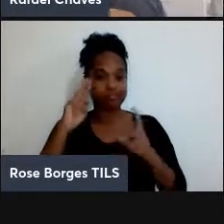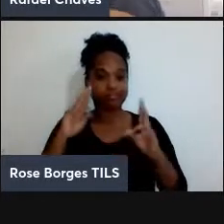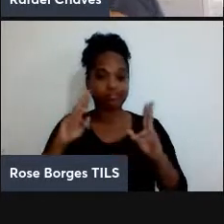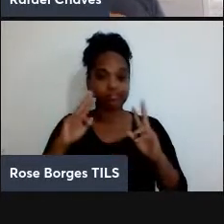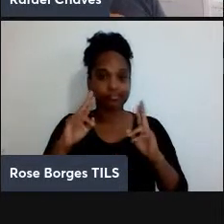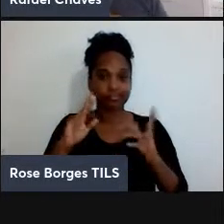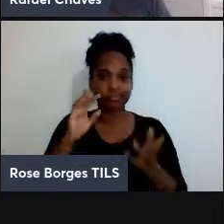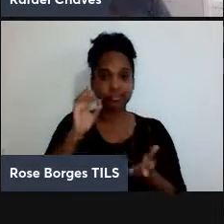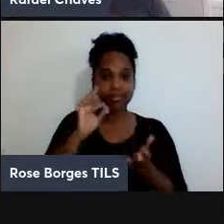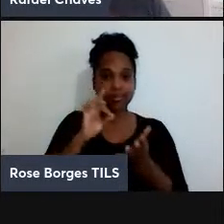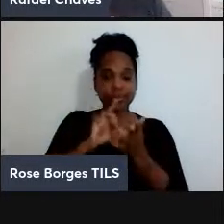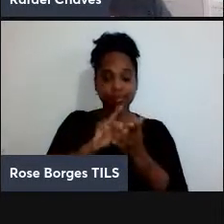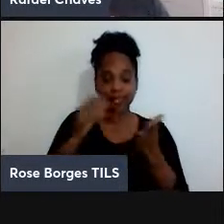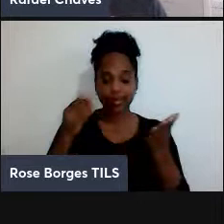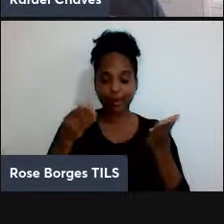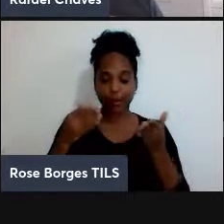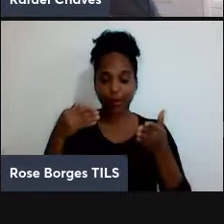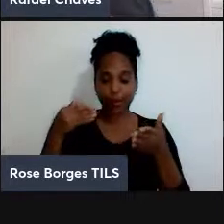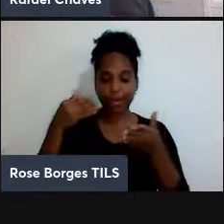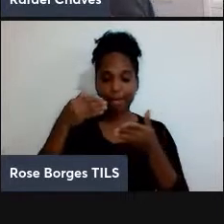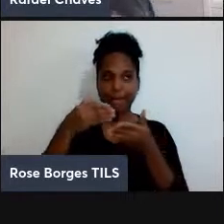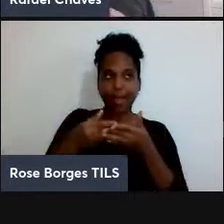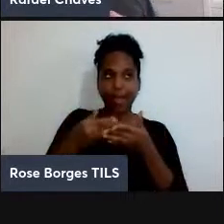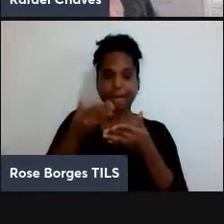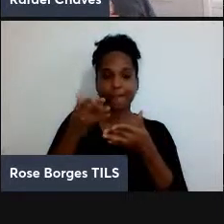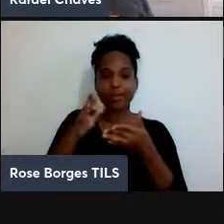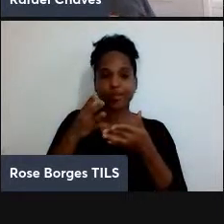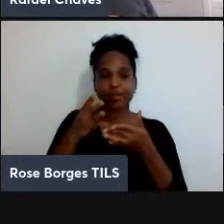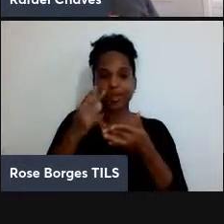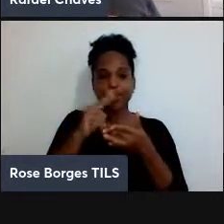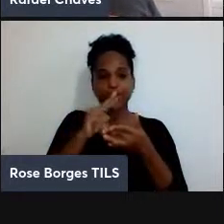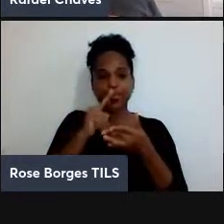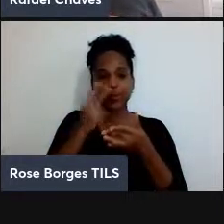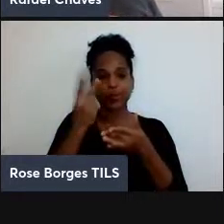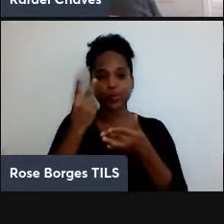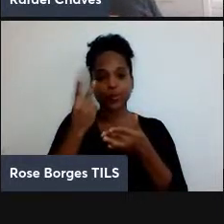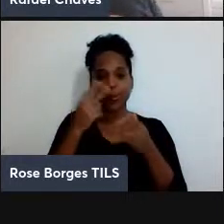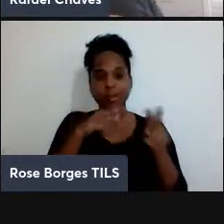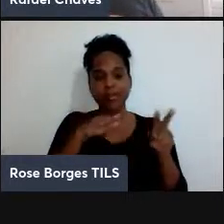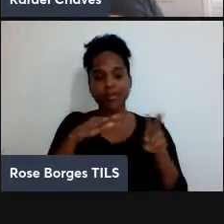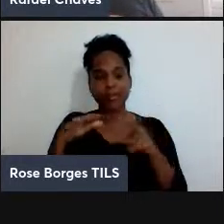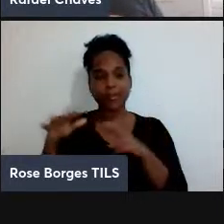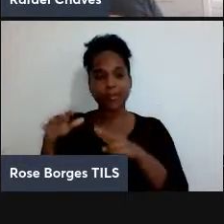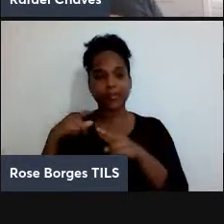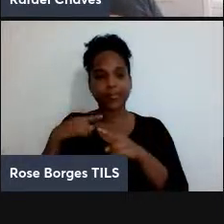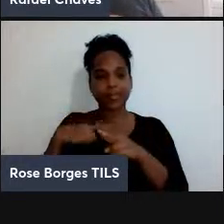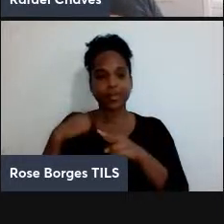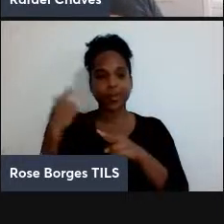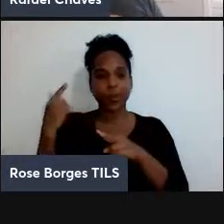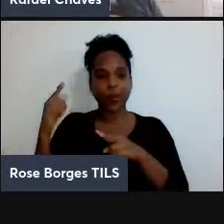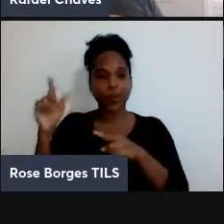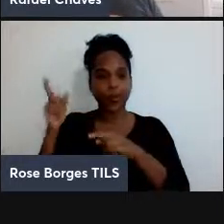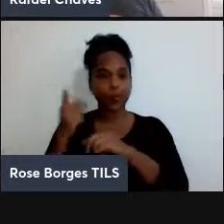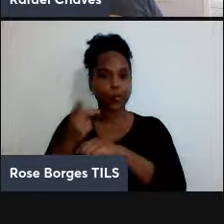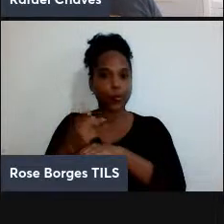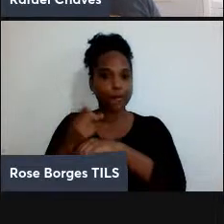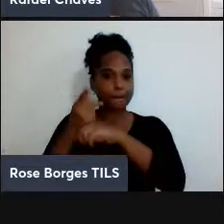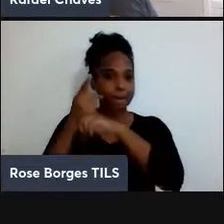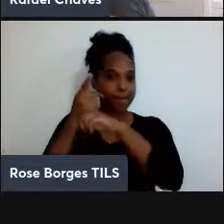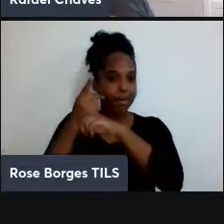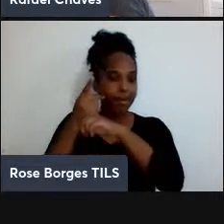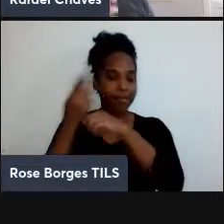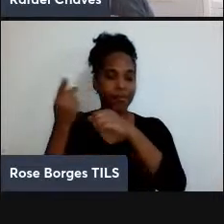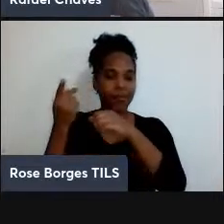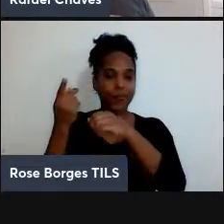recentemente, se eu não me engano, há duas semanas atrás, a gente teve outro prêmio, né, que talvez não seja tão estelar quanto